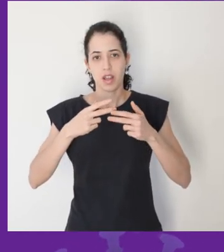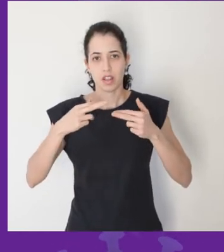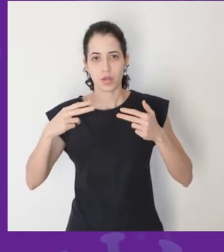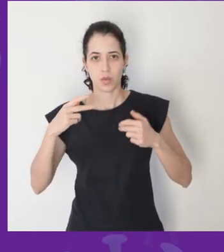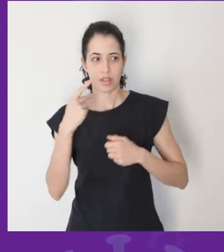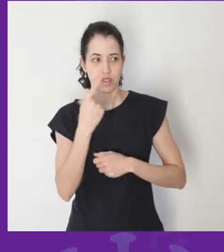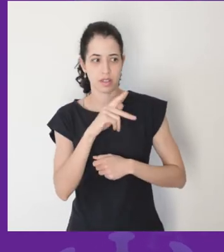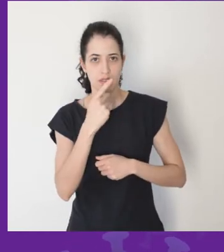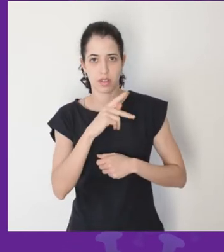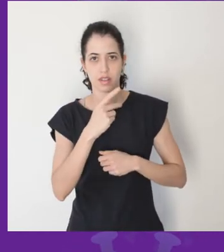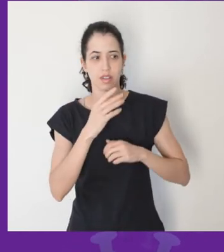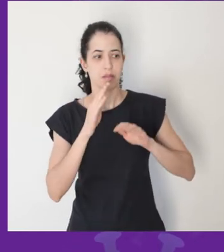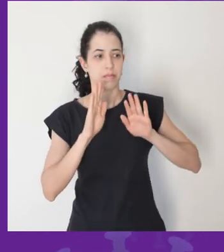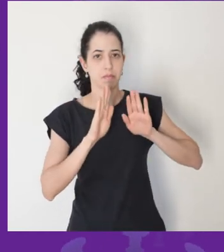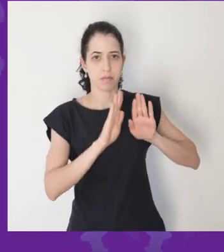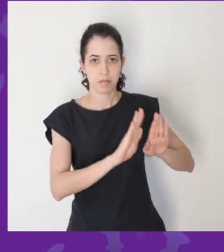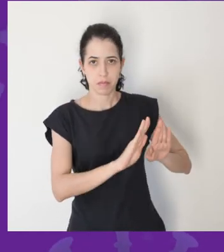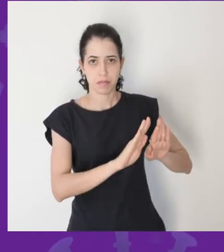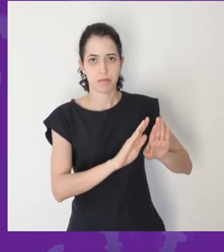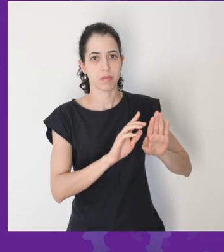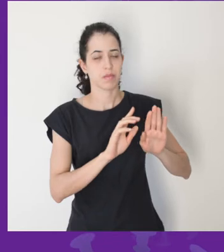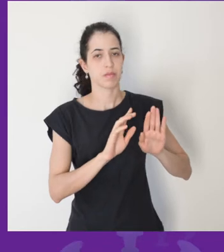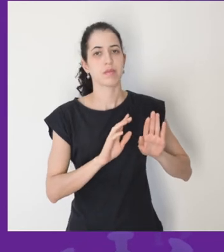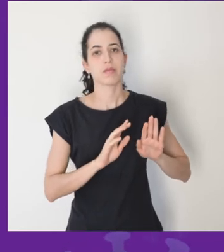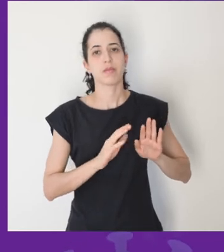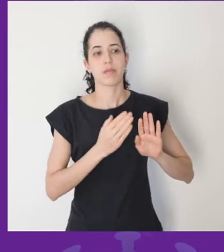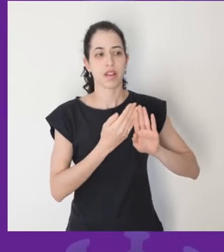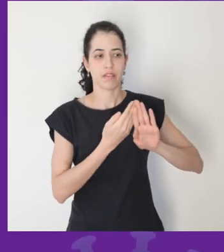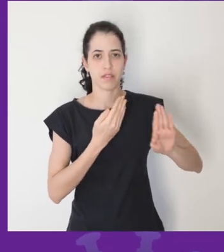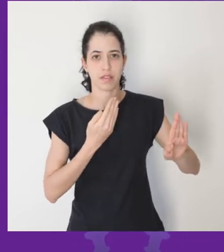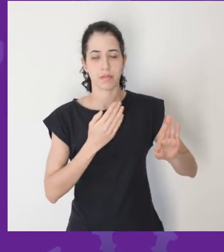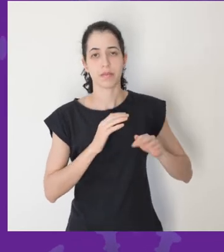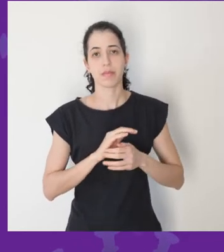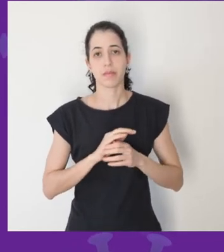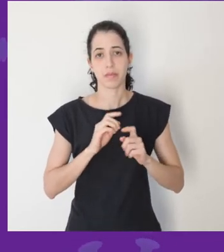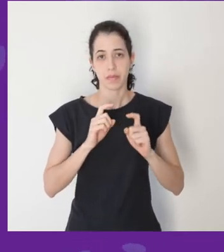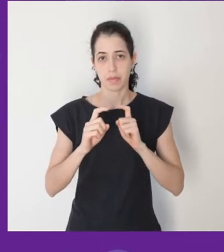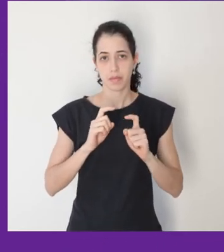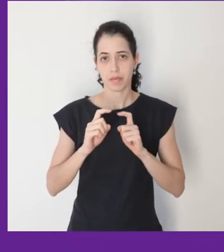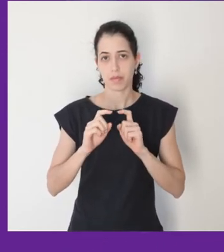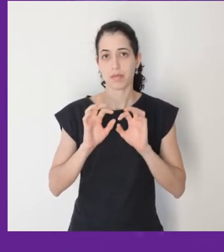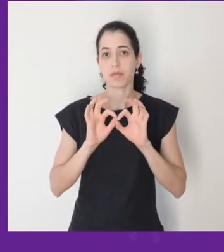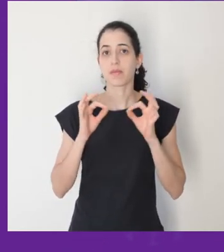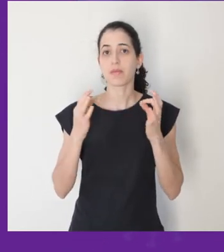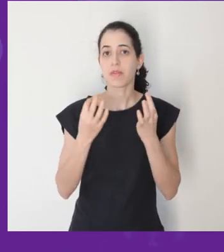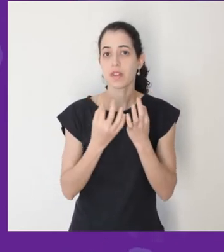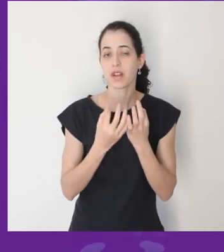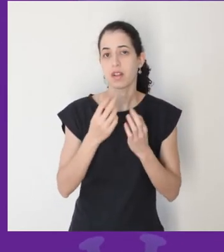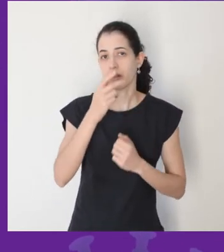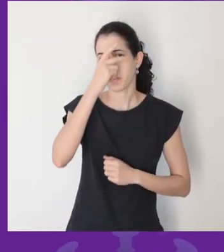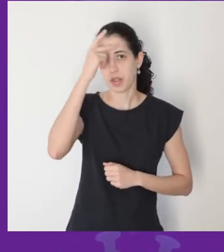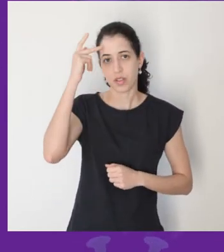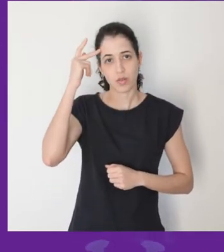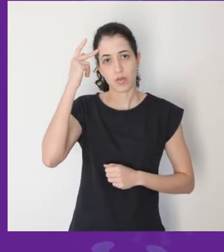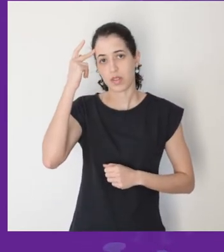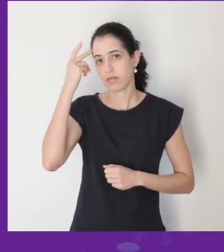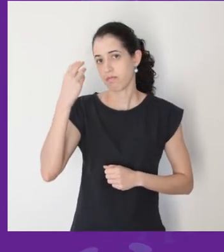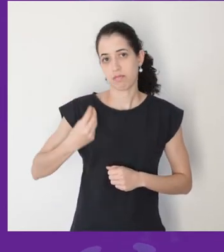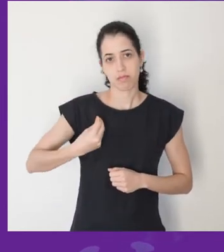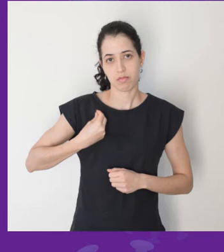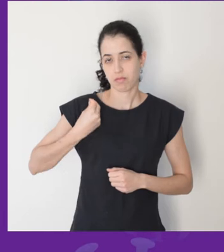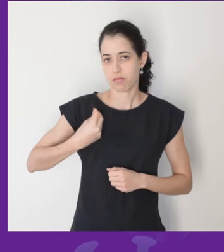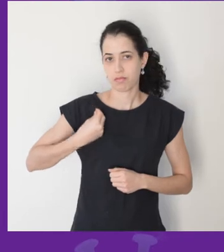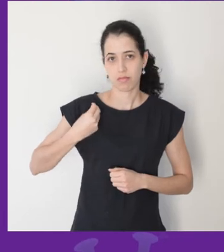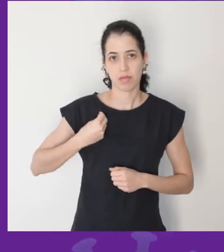com tudo separado, conforme já discutimos aqui também outra vez. Agora, reuniões familiares de pessoas que não moram